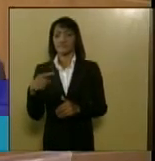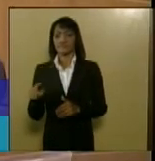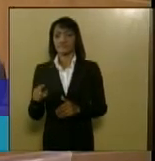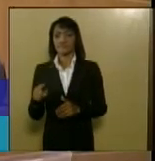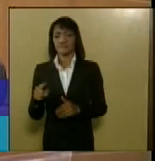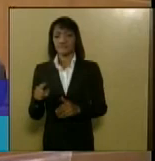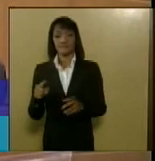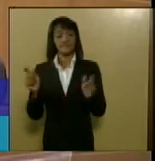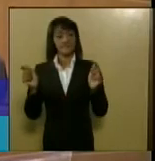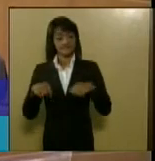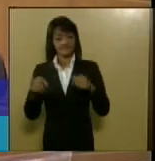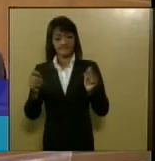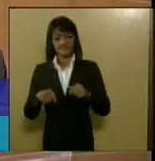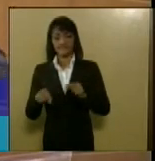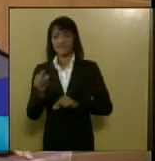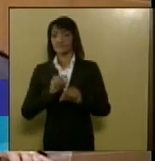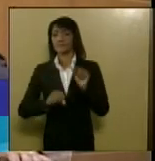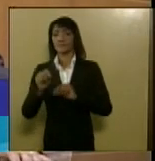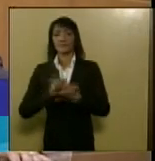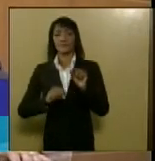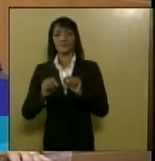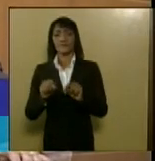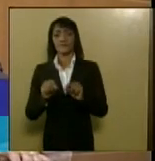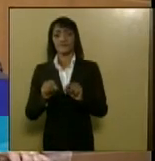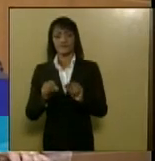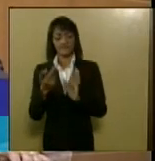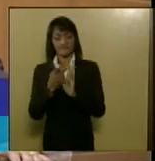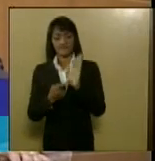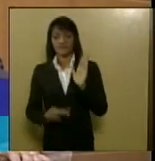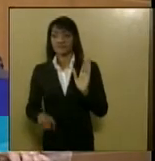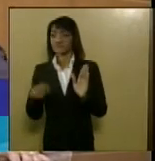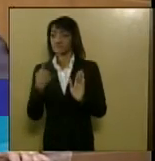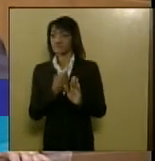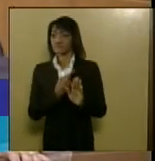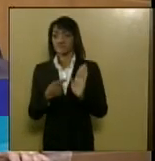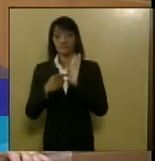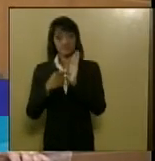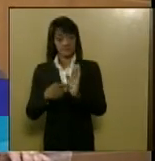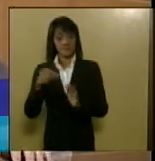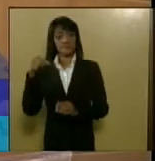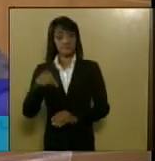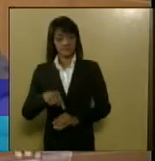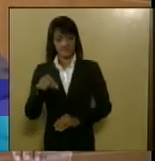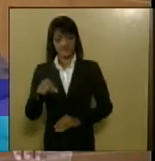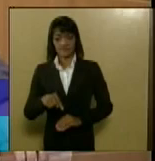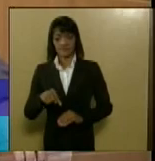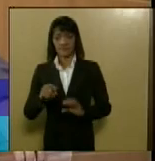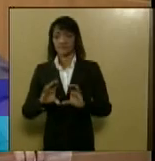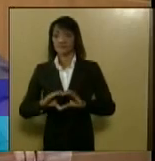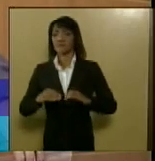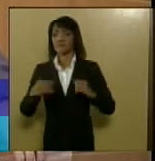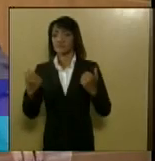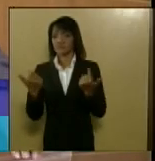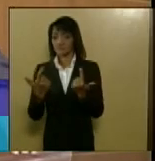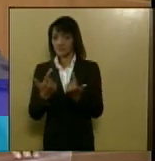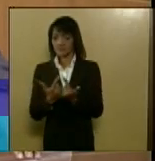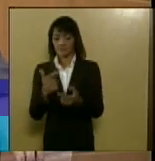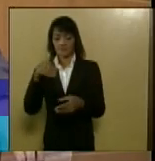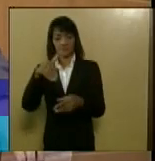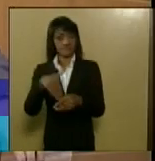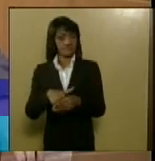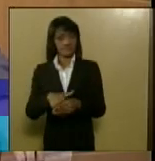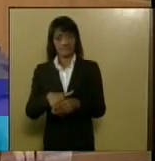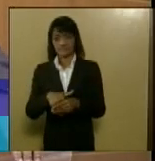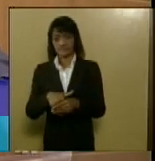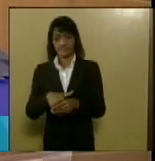isso faz com que o projeto que nós apresentamos nessa Casa, que foi votado e que não